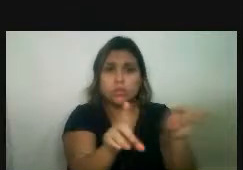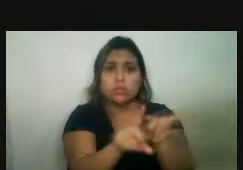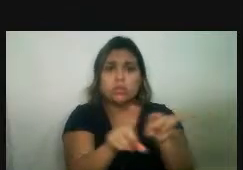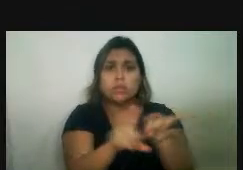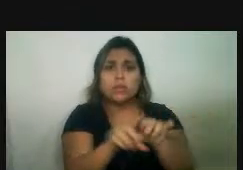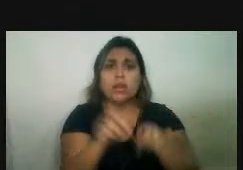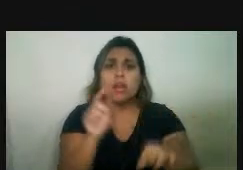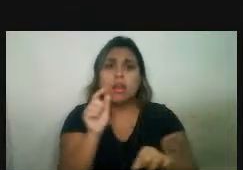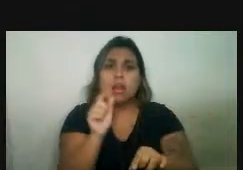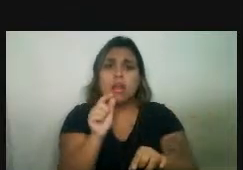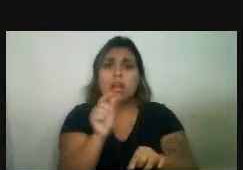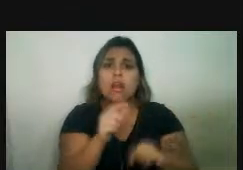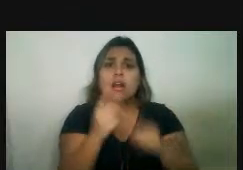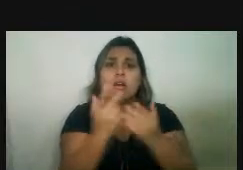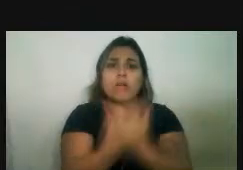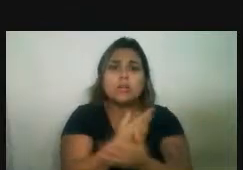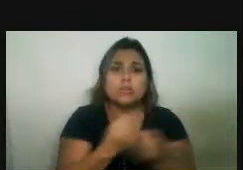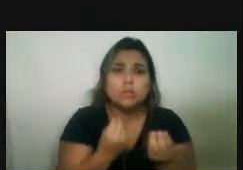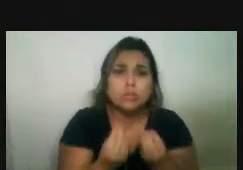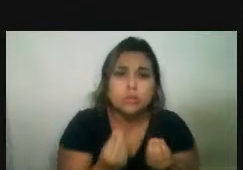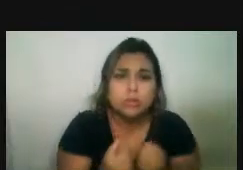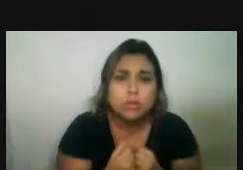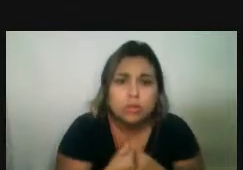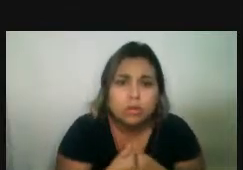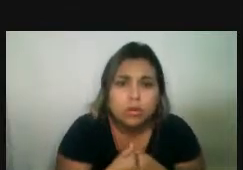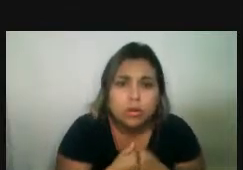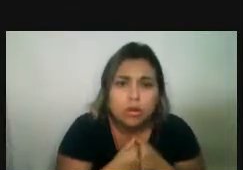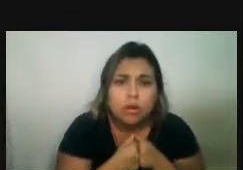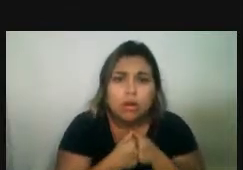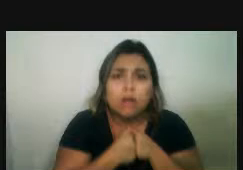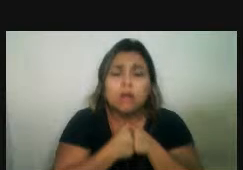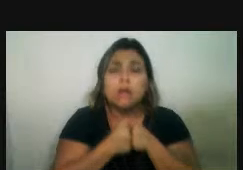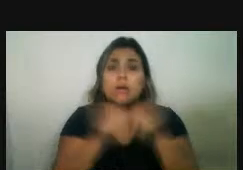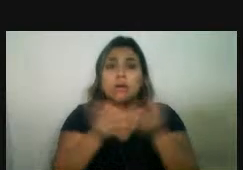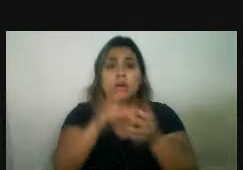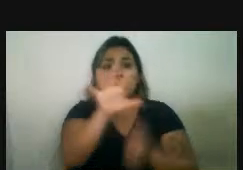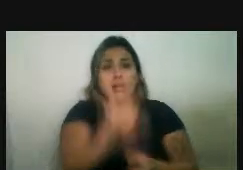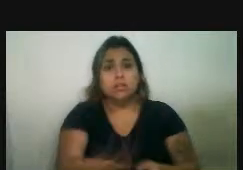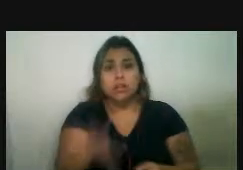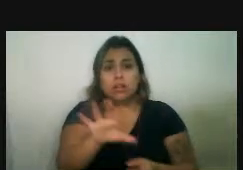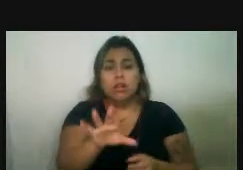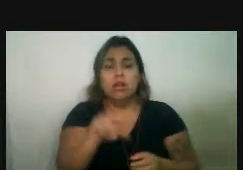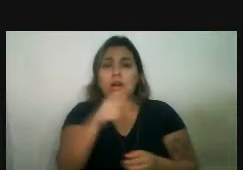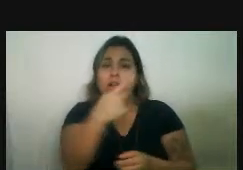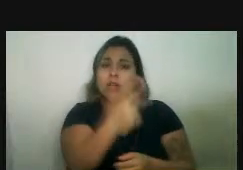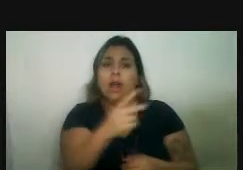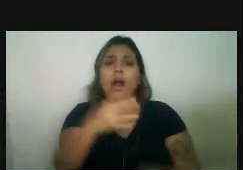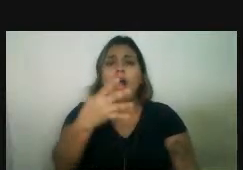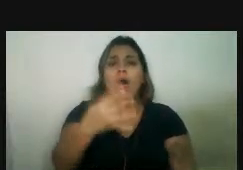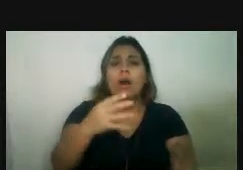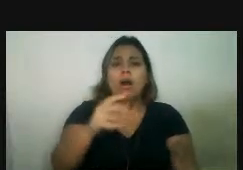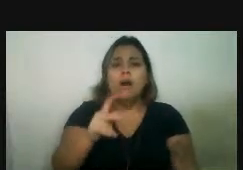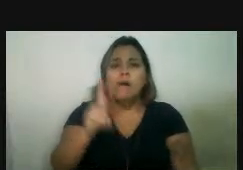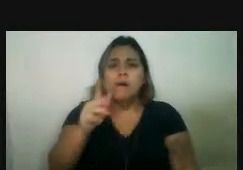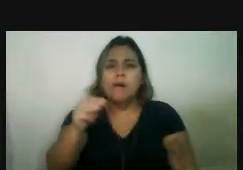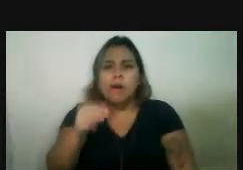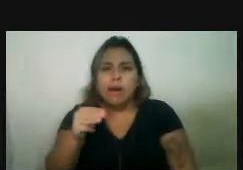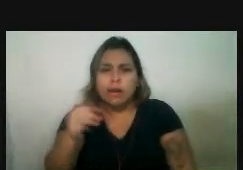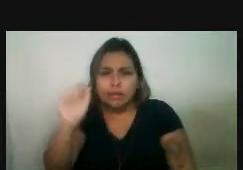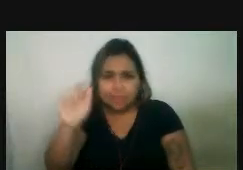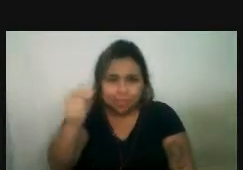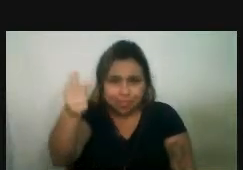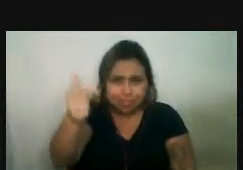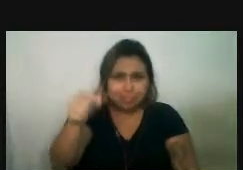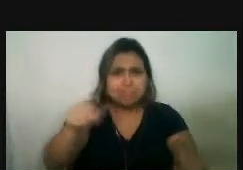que atualmente tem uma distribuição extremamente restrita, né, a menor distribuição conhecida, quatro quilômetros quadrados, é a área